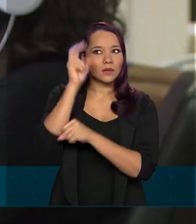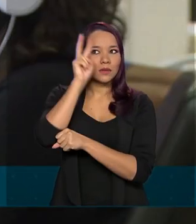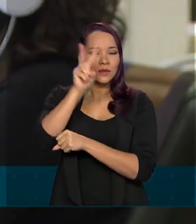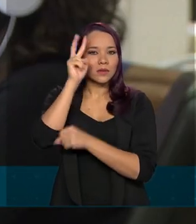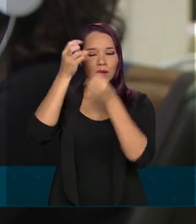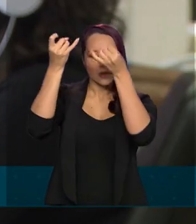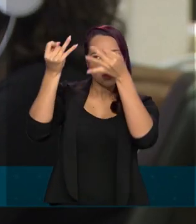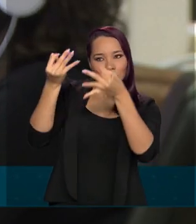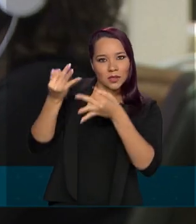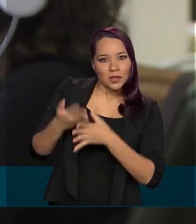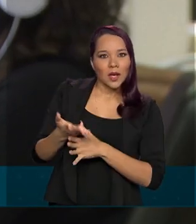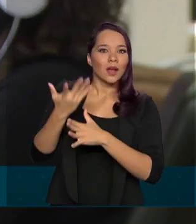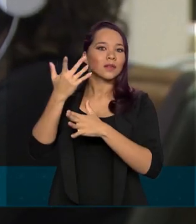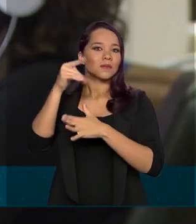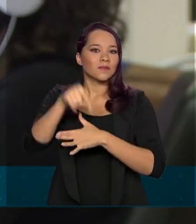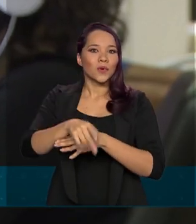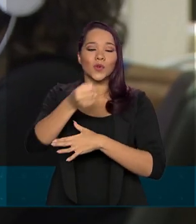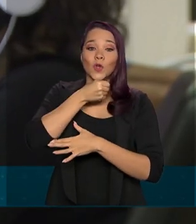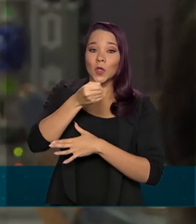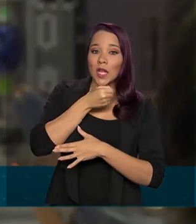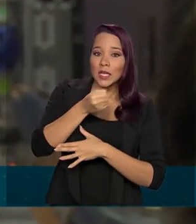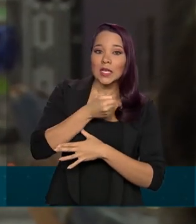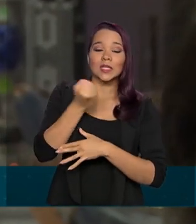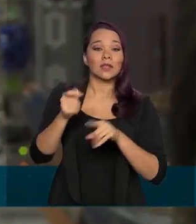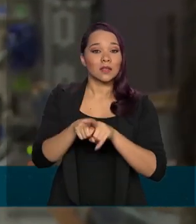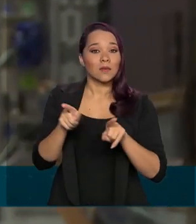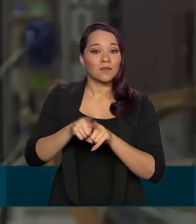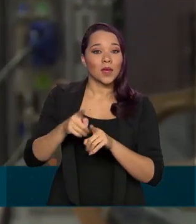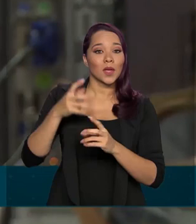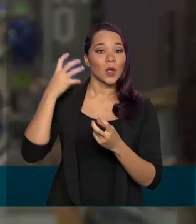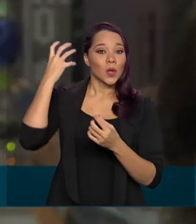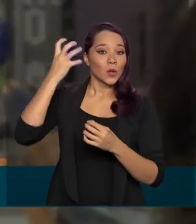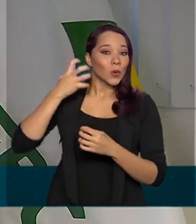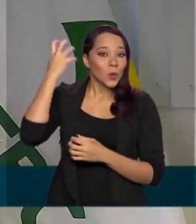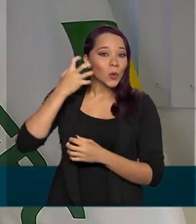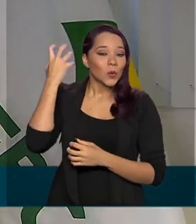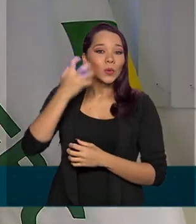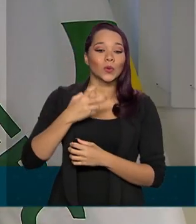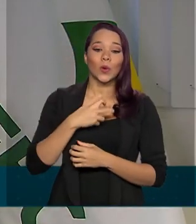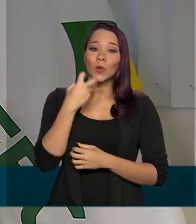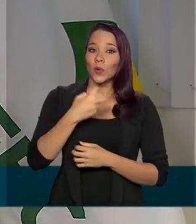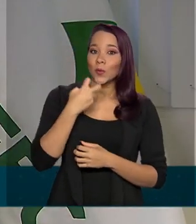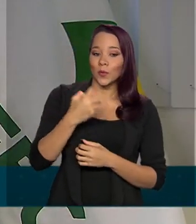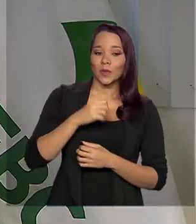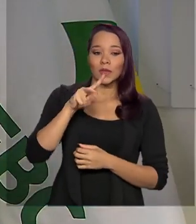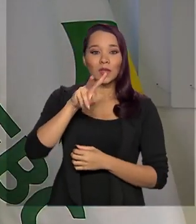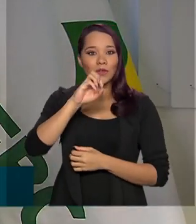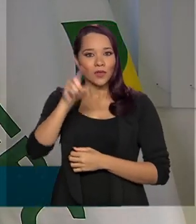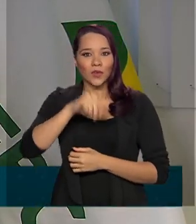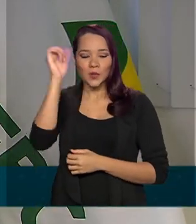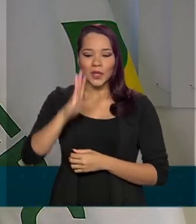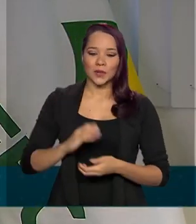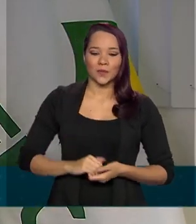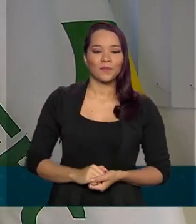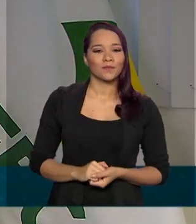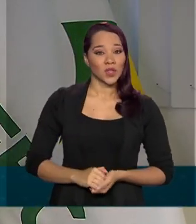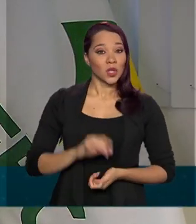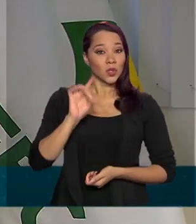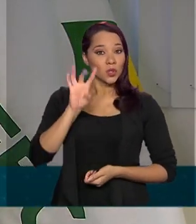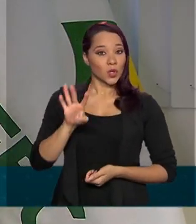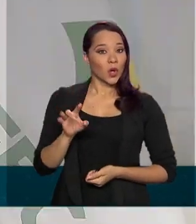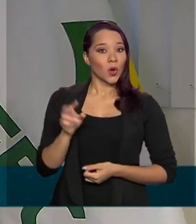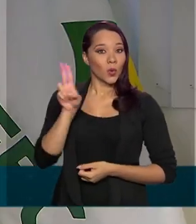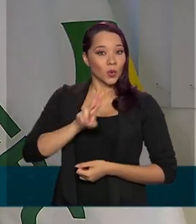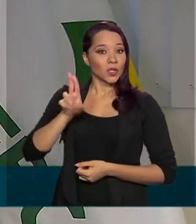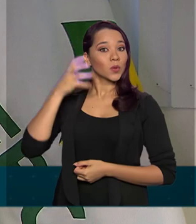contados pelos produtores, jornalistas e locutores da Voz do Brasil. Só por intermédio de um meio